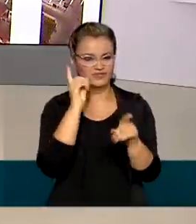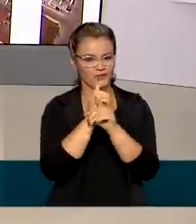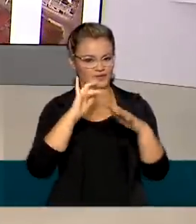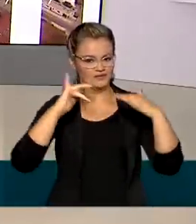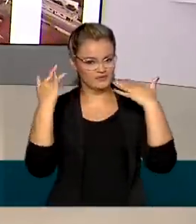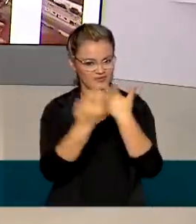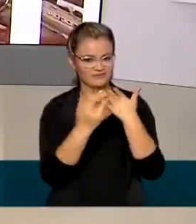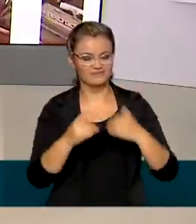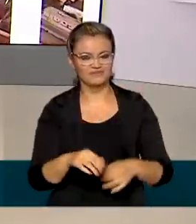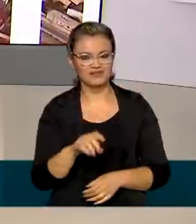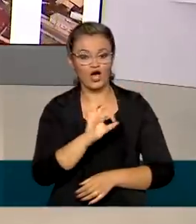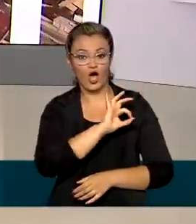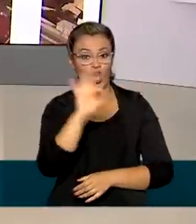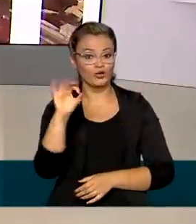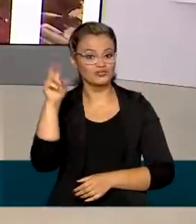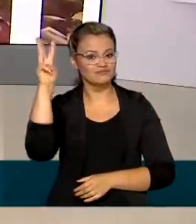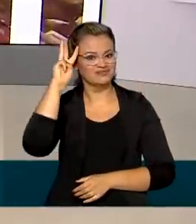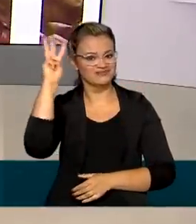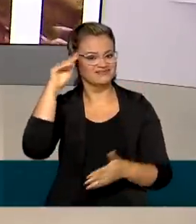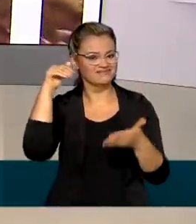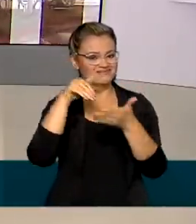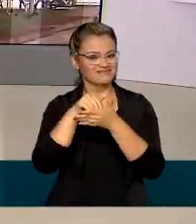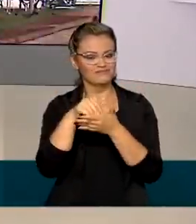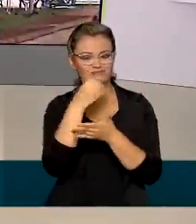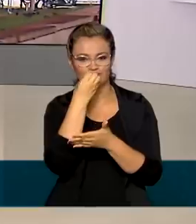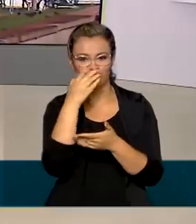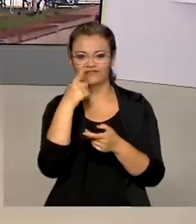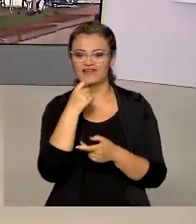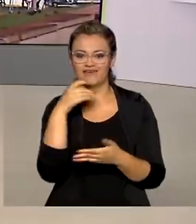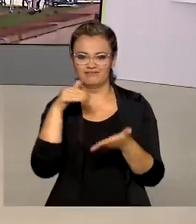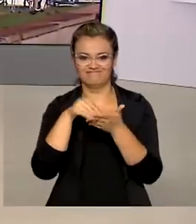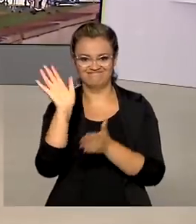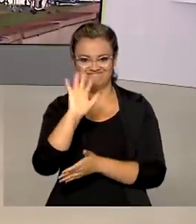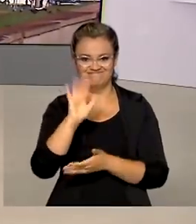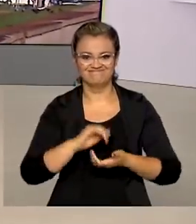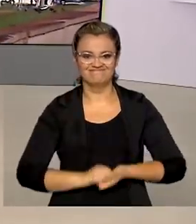redes sociais. Ótima terça-feira para você. Bom feriado. Tchau, tchau.